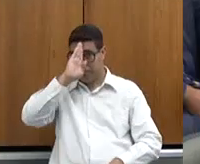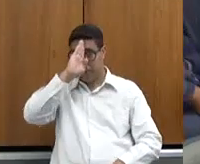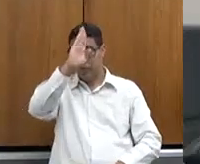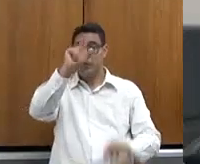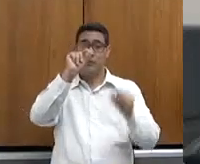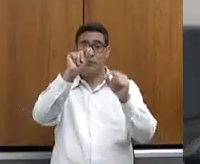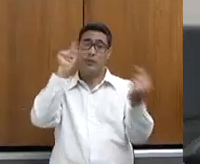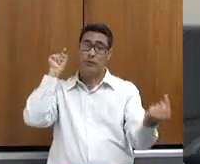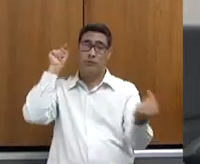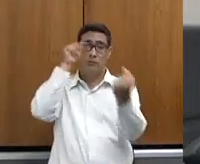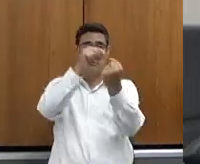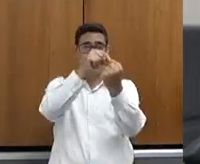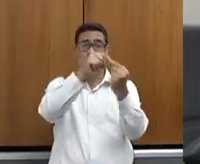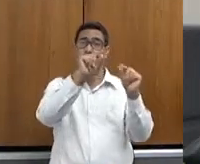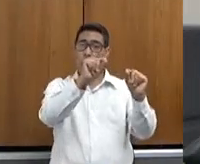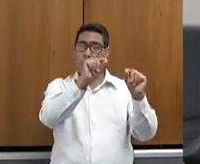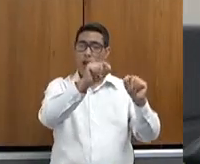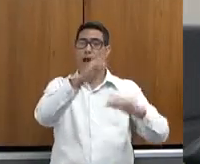que é o nosso produtor rural.